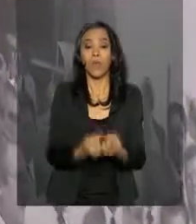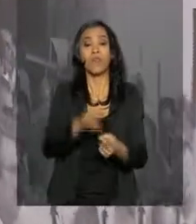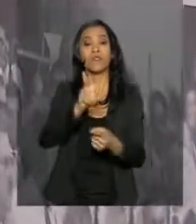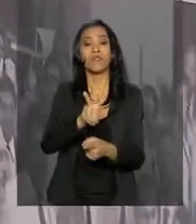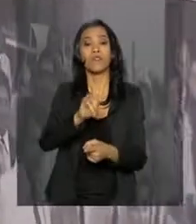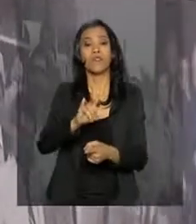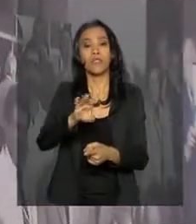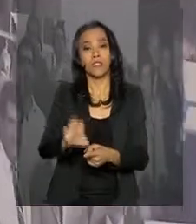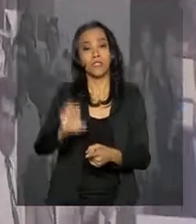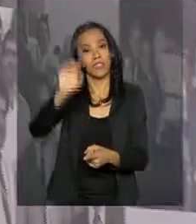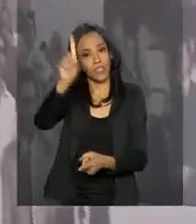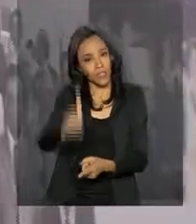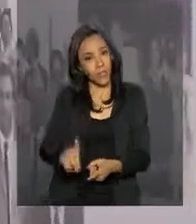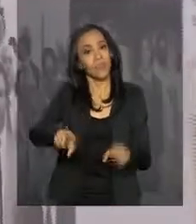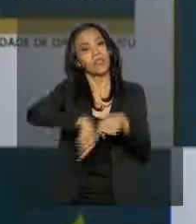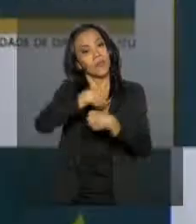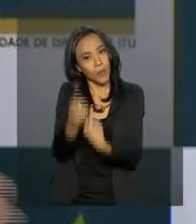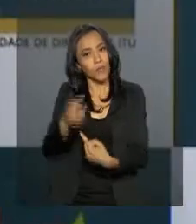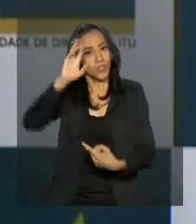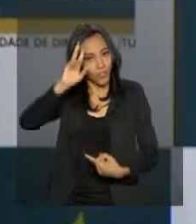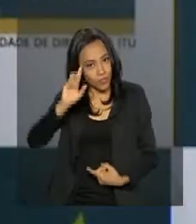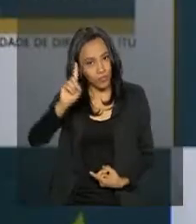e diretor da instituição.